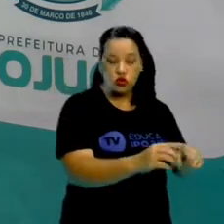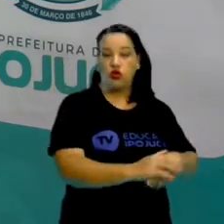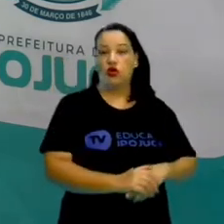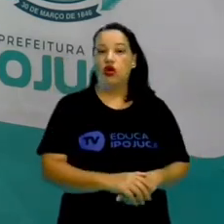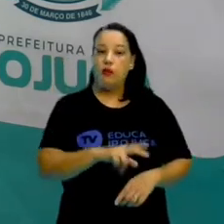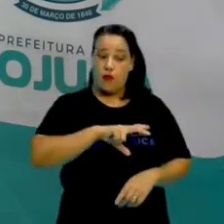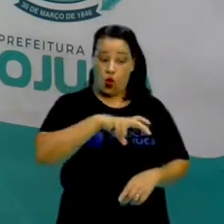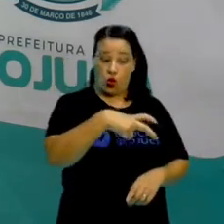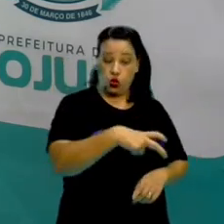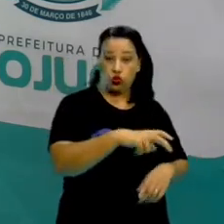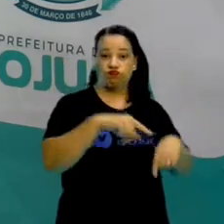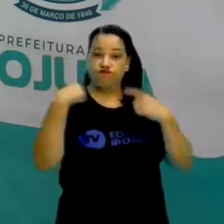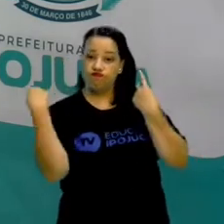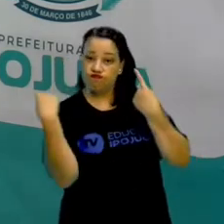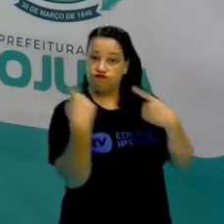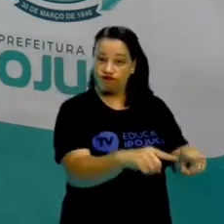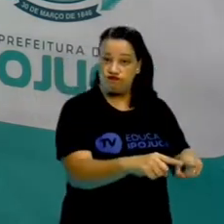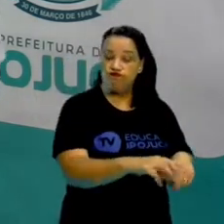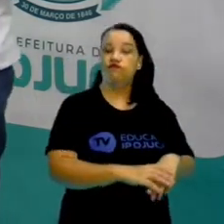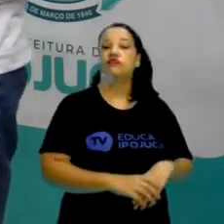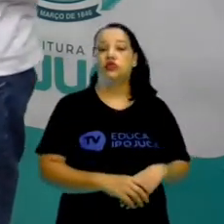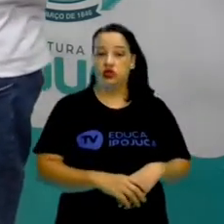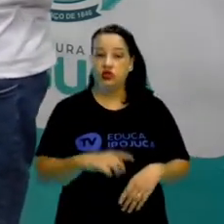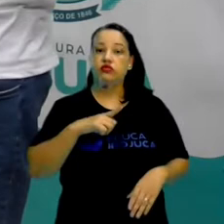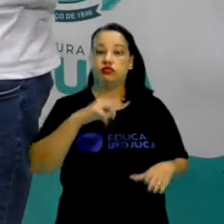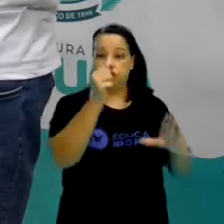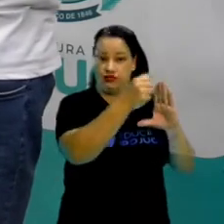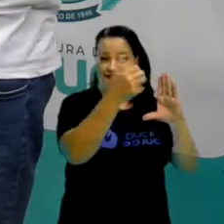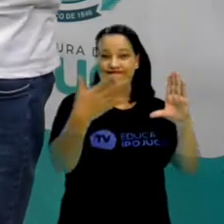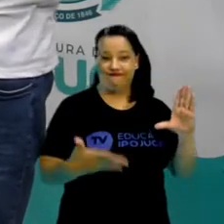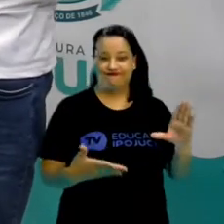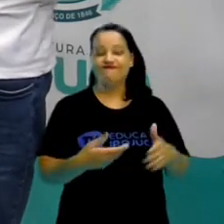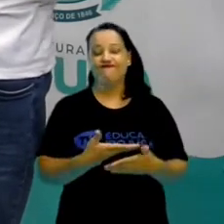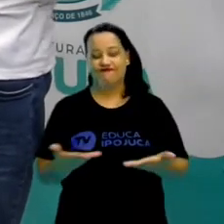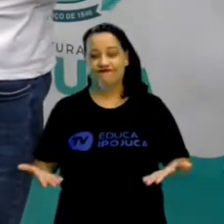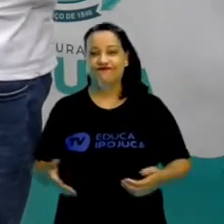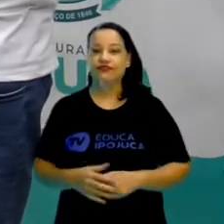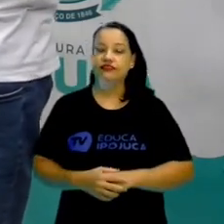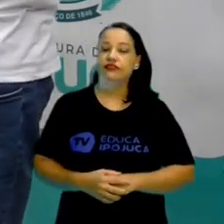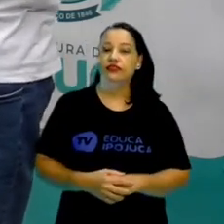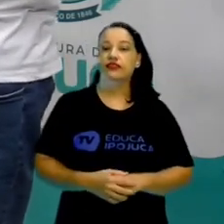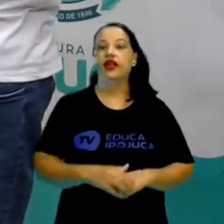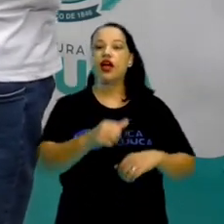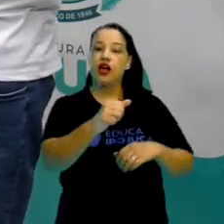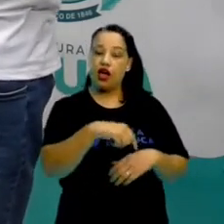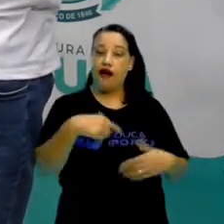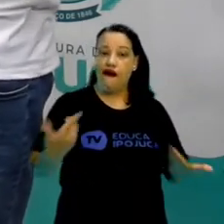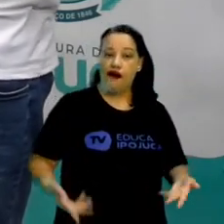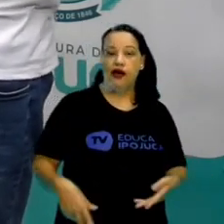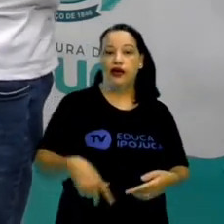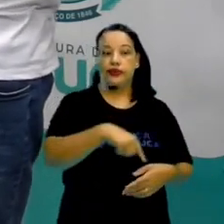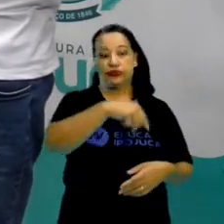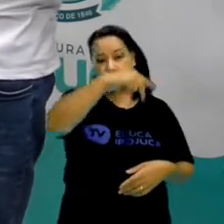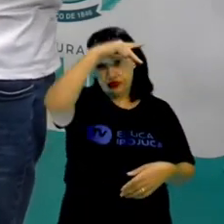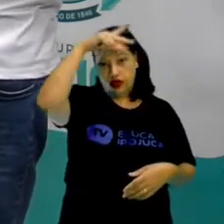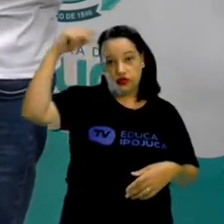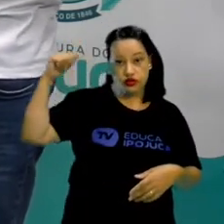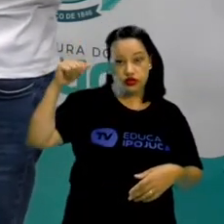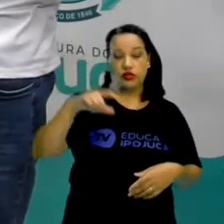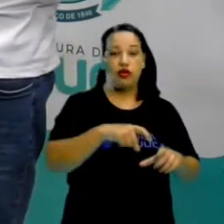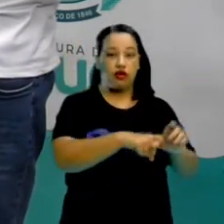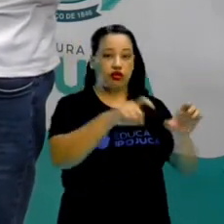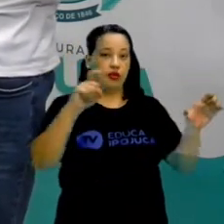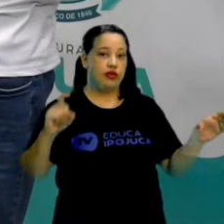português. Então nós temos essa característica, tá bem? O município, ele vai se tornar autônomo em